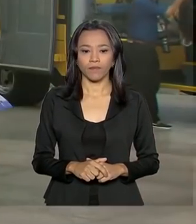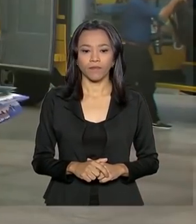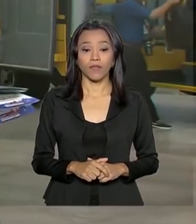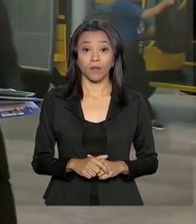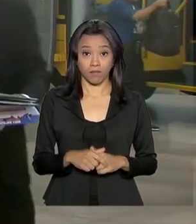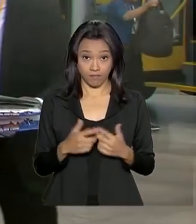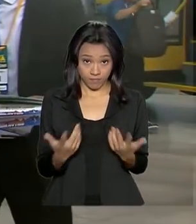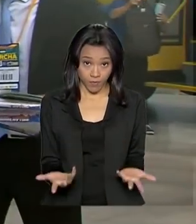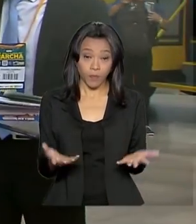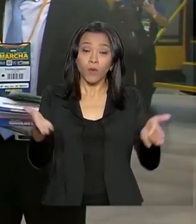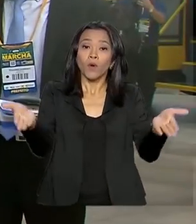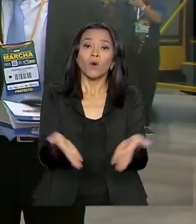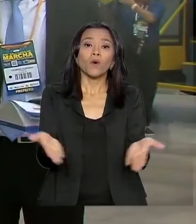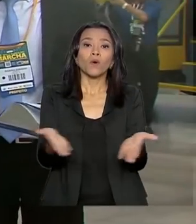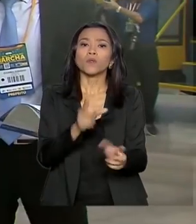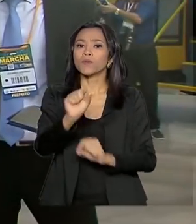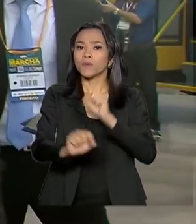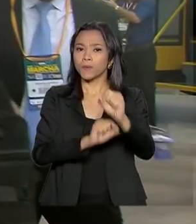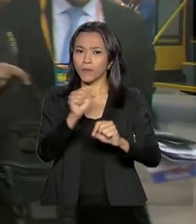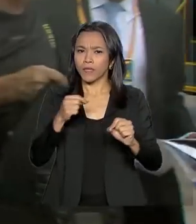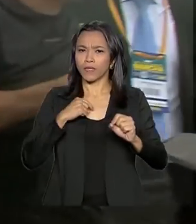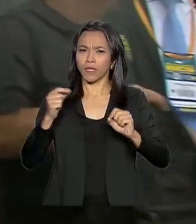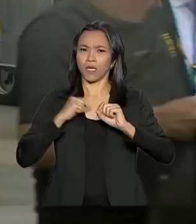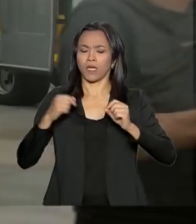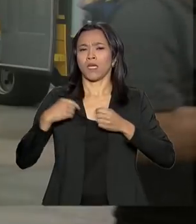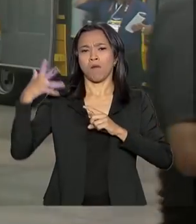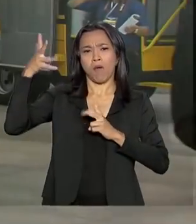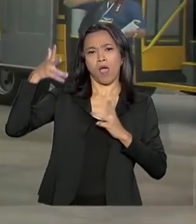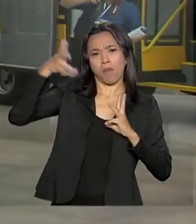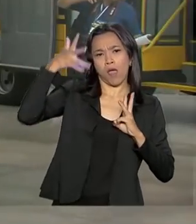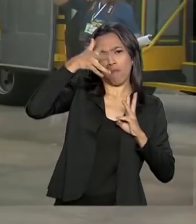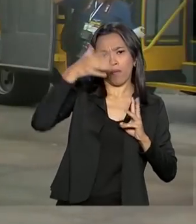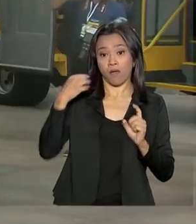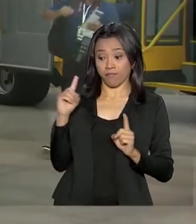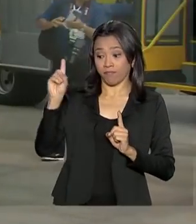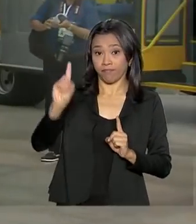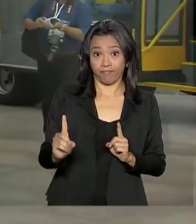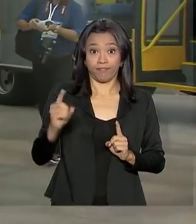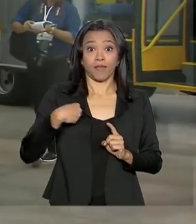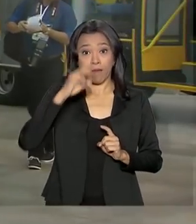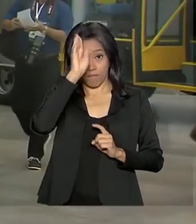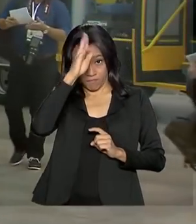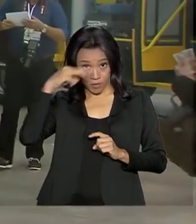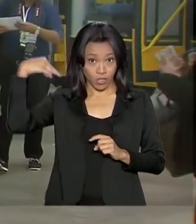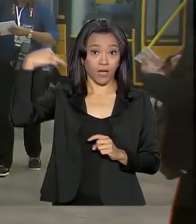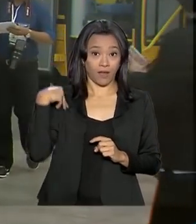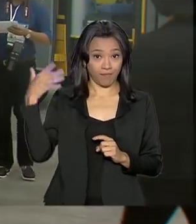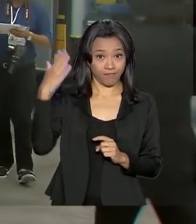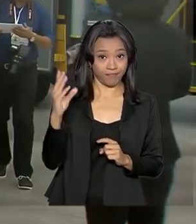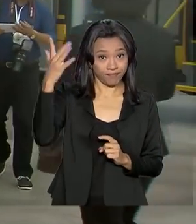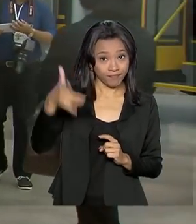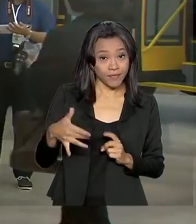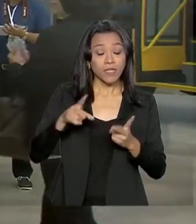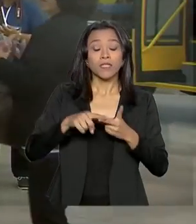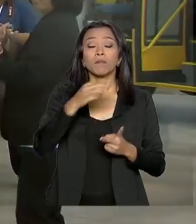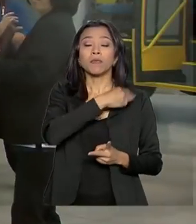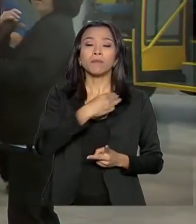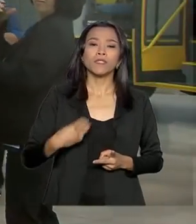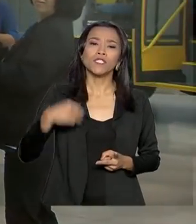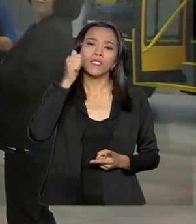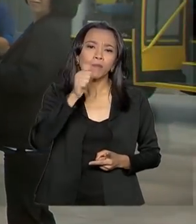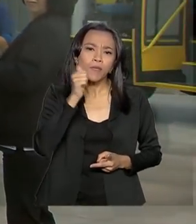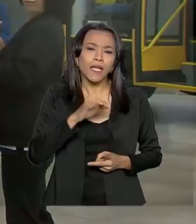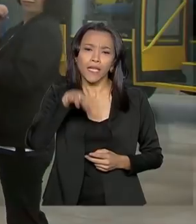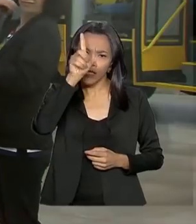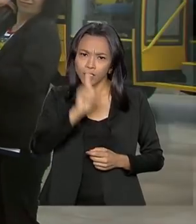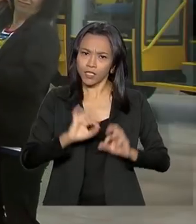Bom, para hoje estão previstos painéis com a participação da primeira-dama, Michele Bolsonaro, e dos ministros da Mulher, Família e Direitos